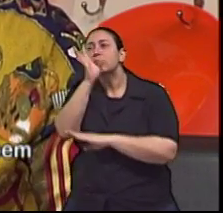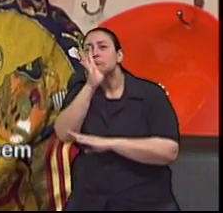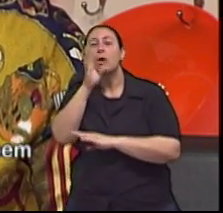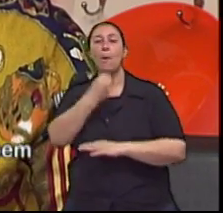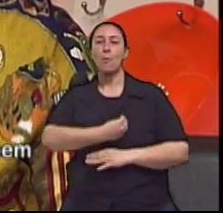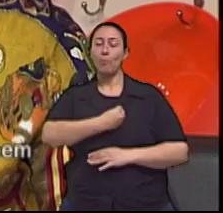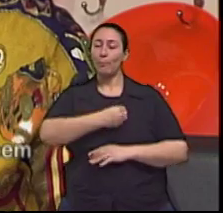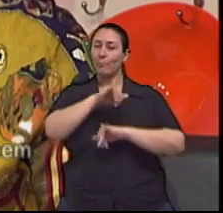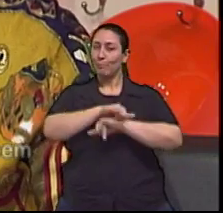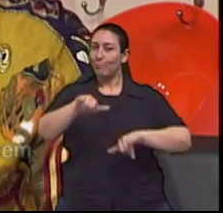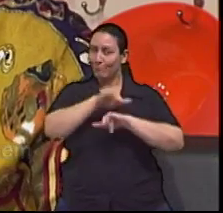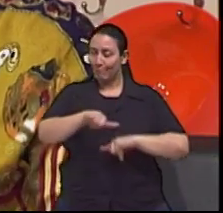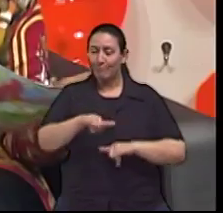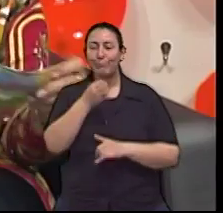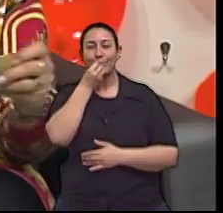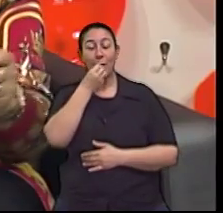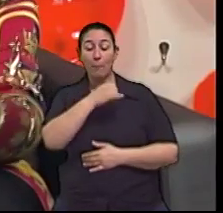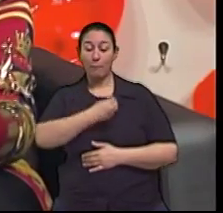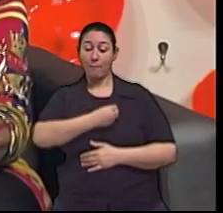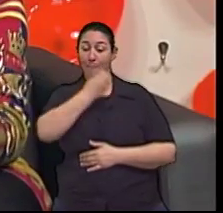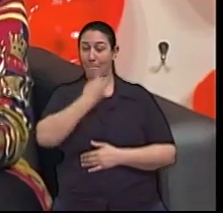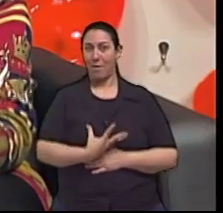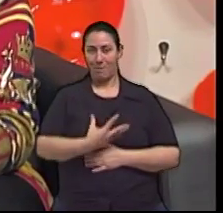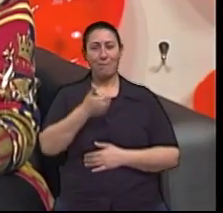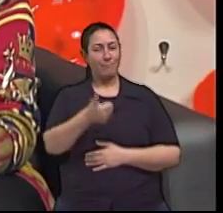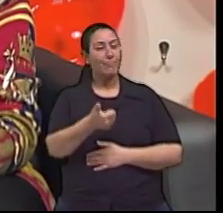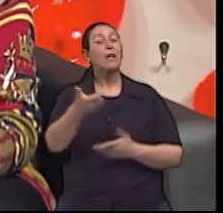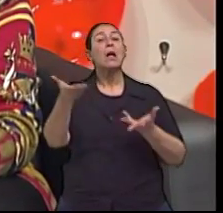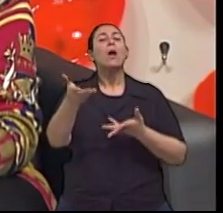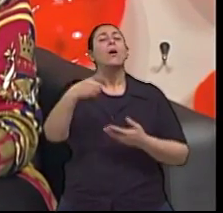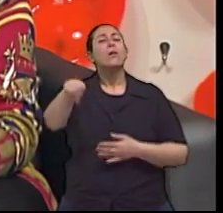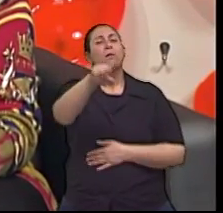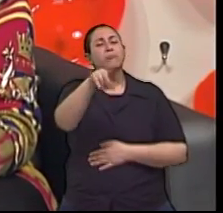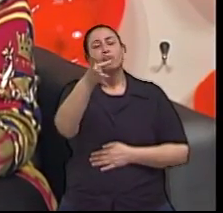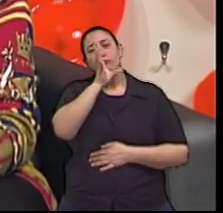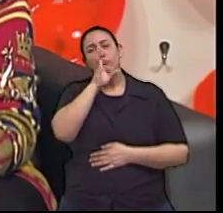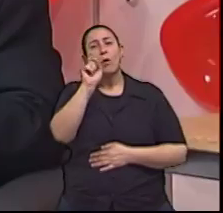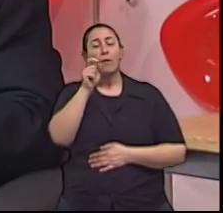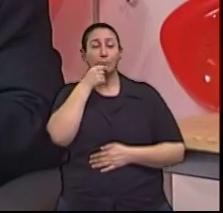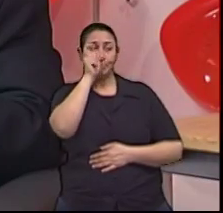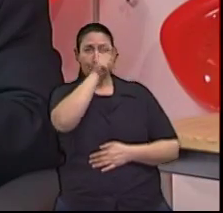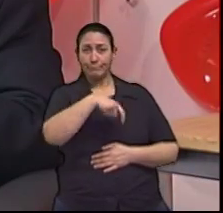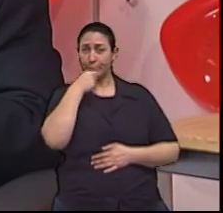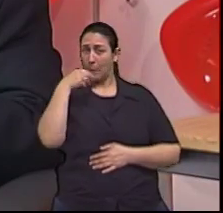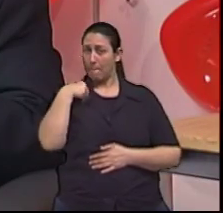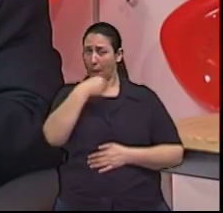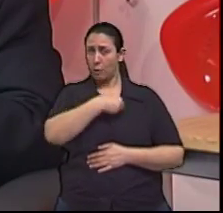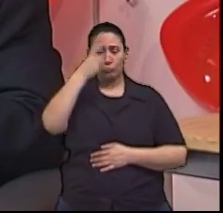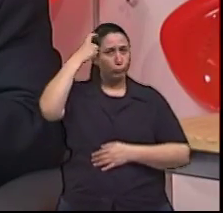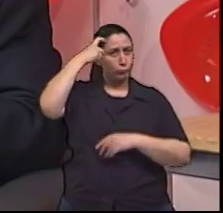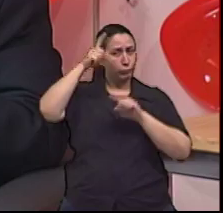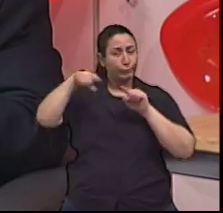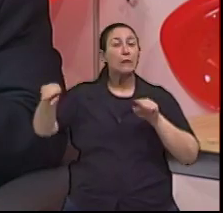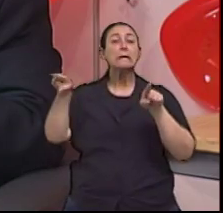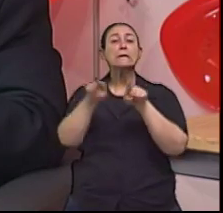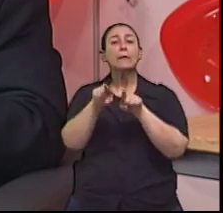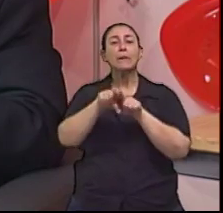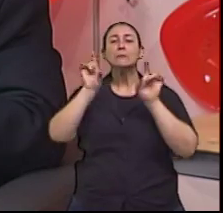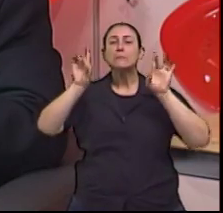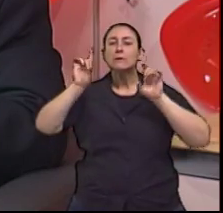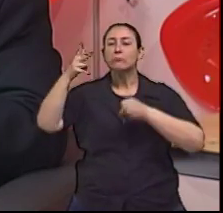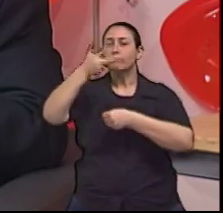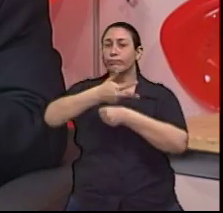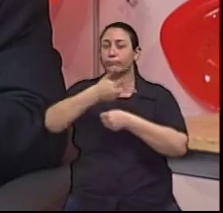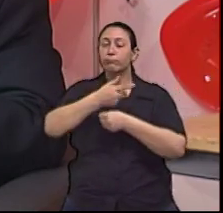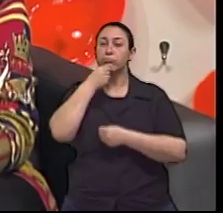programa Viva Bem. Aqui a gente continua hoje conversando com o médico neurologista e geriatra Matheus